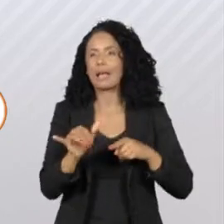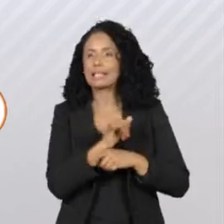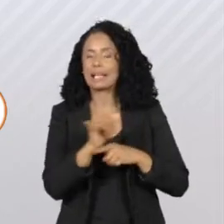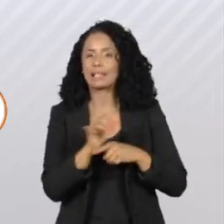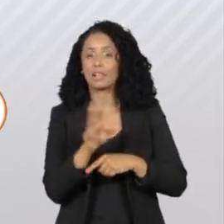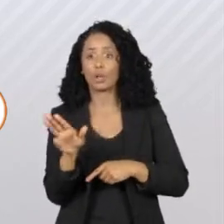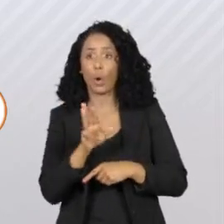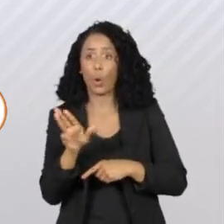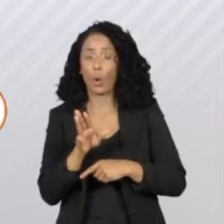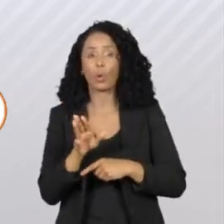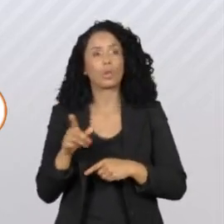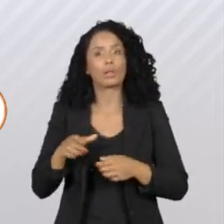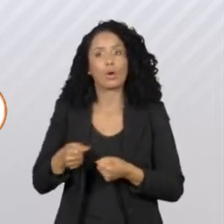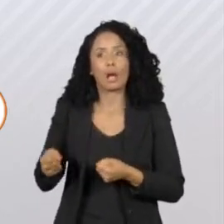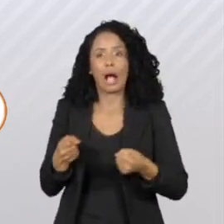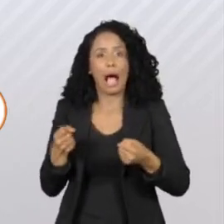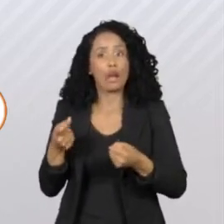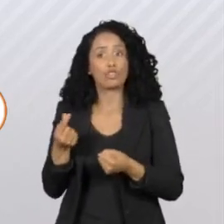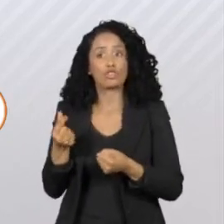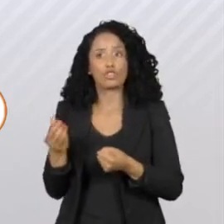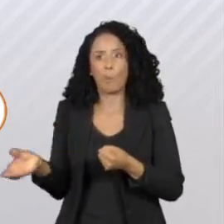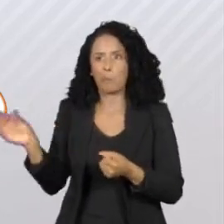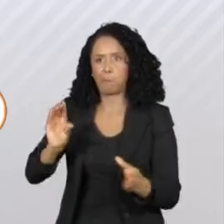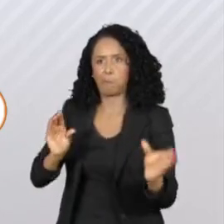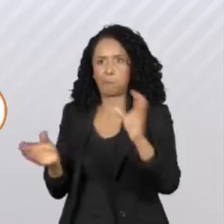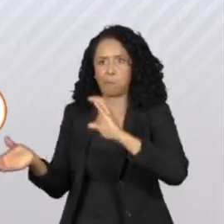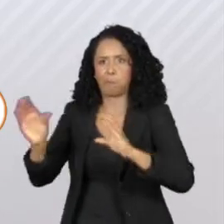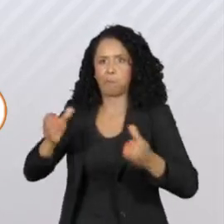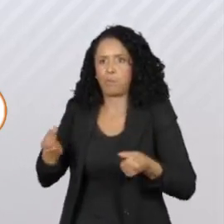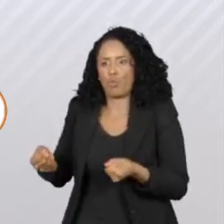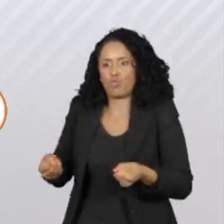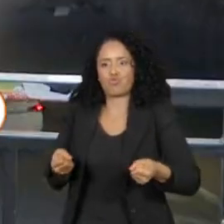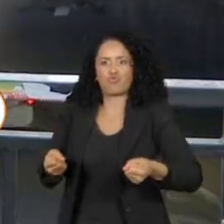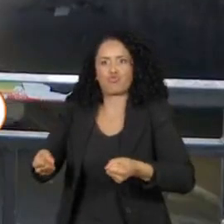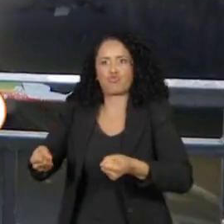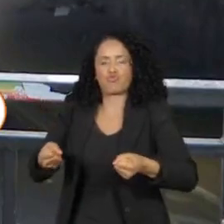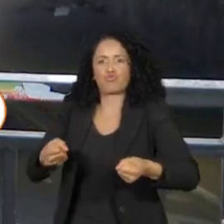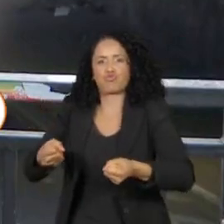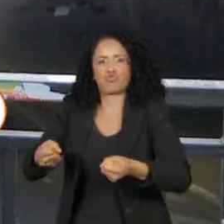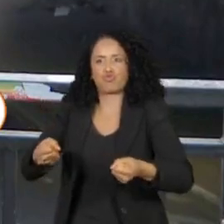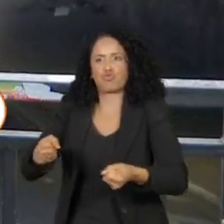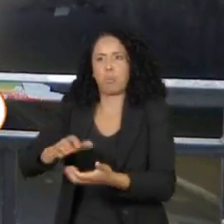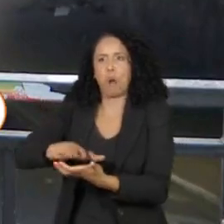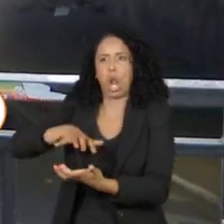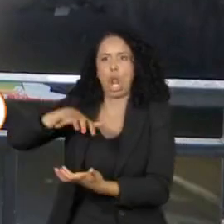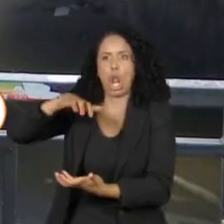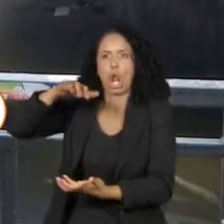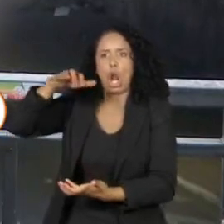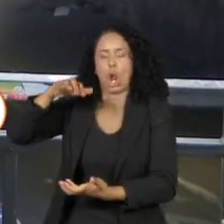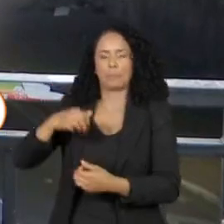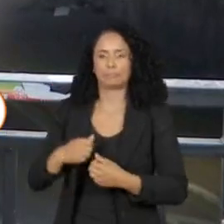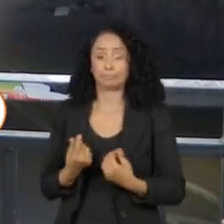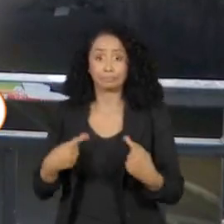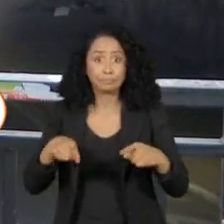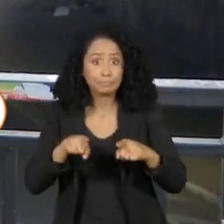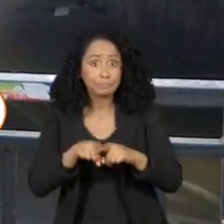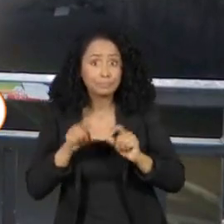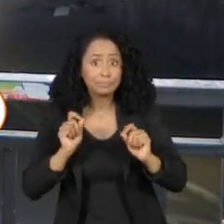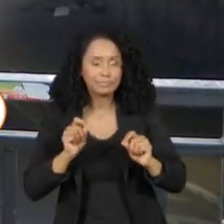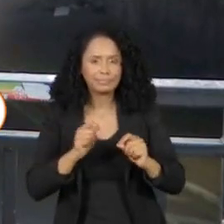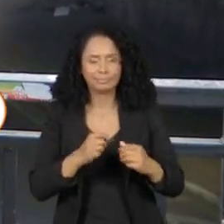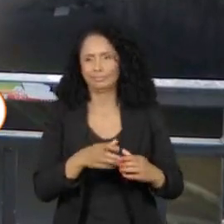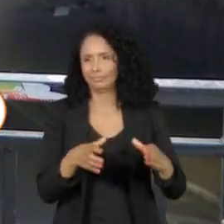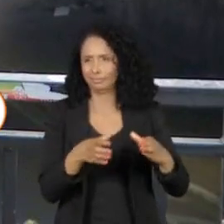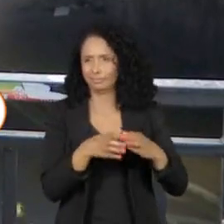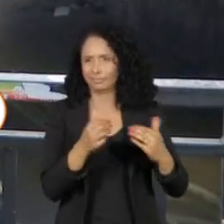ex-presidente Lula carregando um carrinho de mão cheio de dinheiro. Outro assunto muito comentado pelos apoiadores do